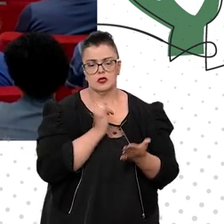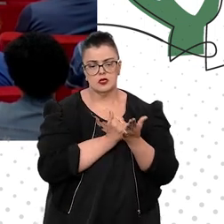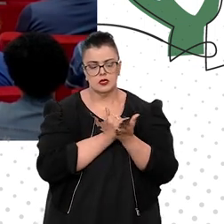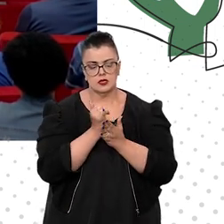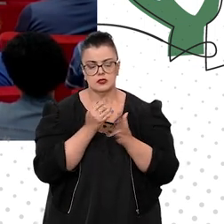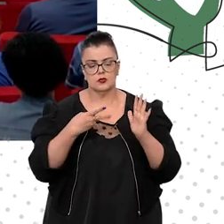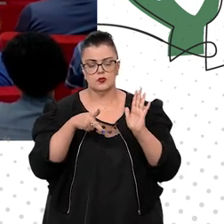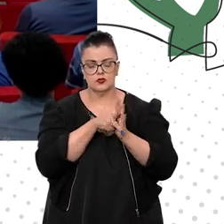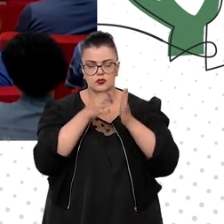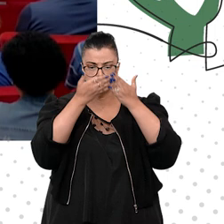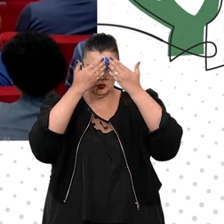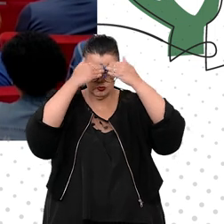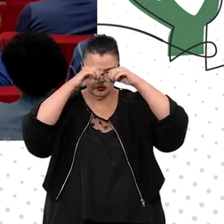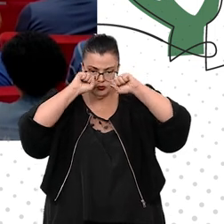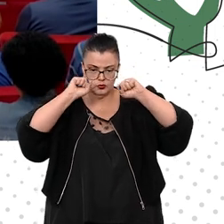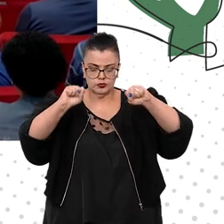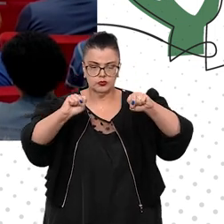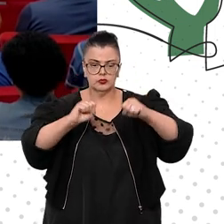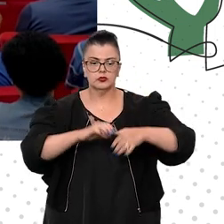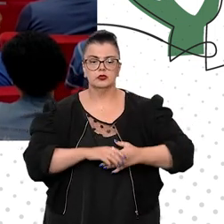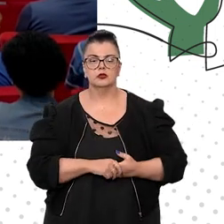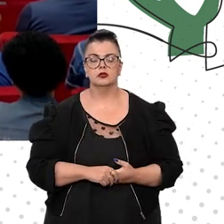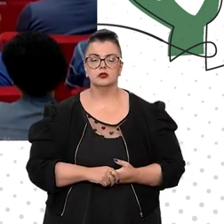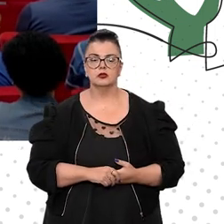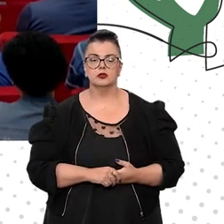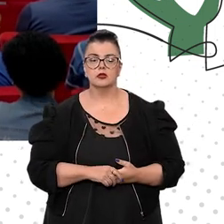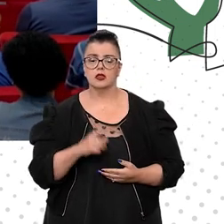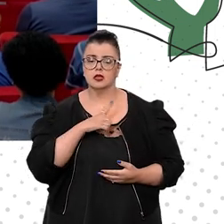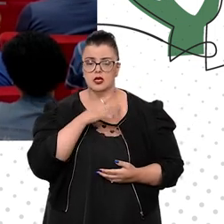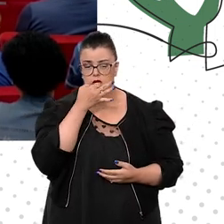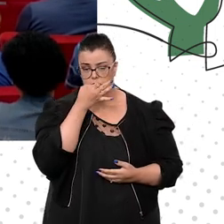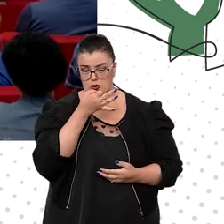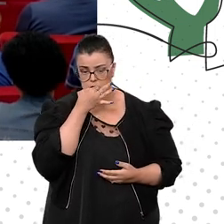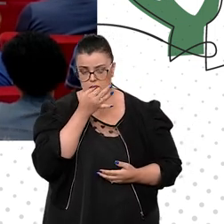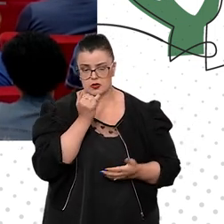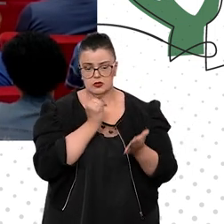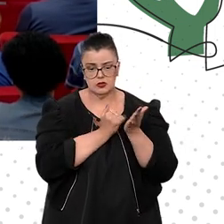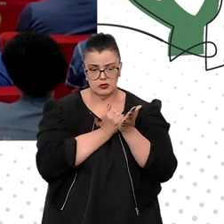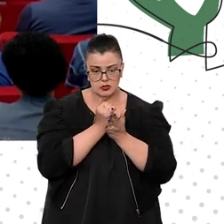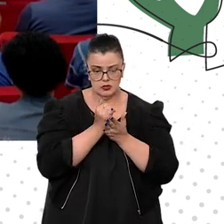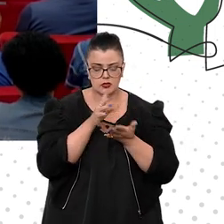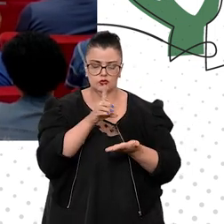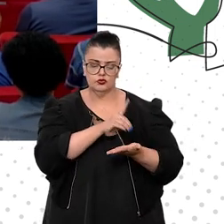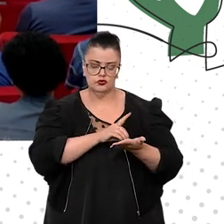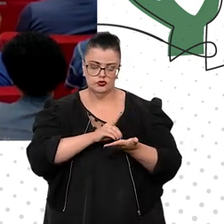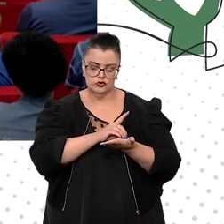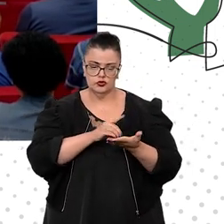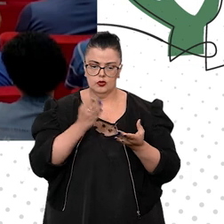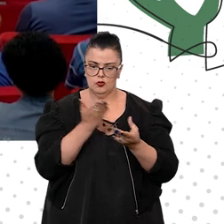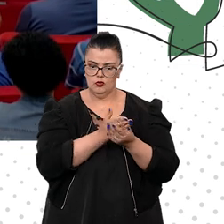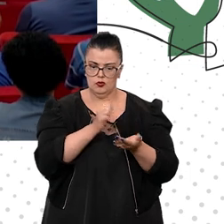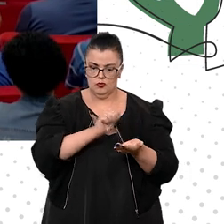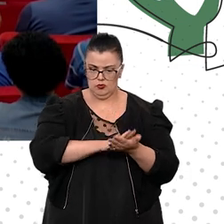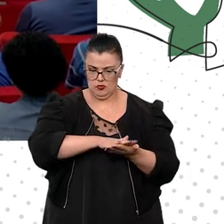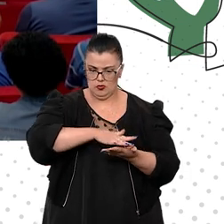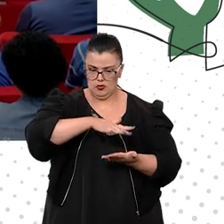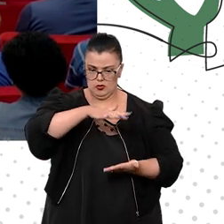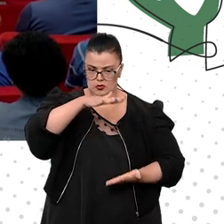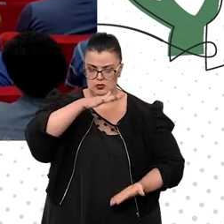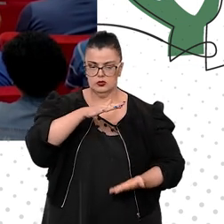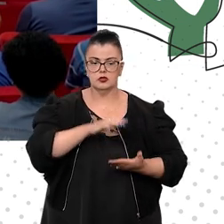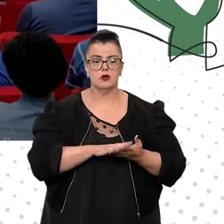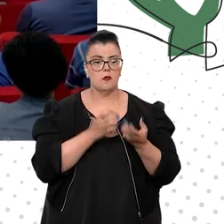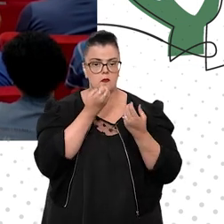Tribunal de Justiça com o propósito inicial de digitalização dos processos é uma boa